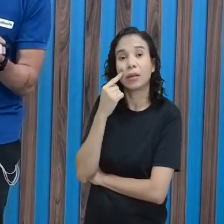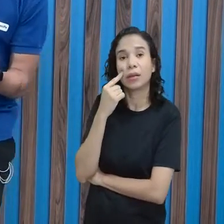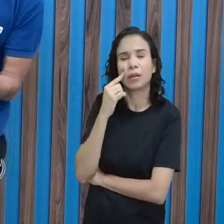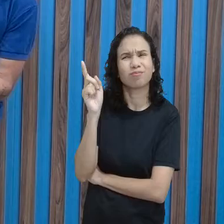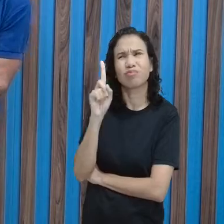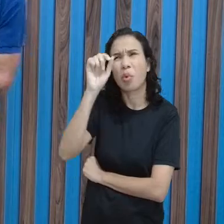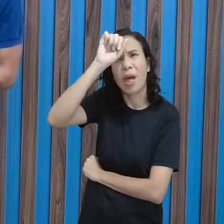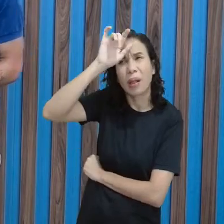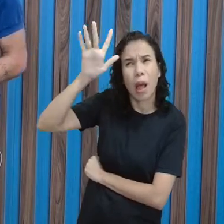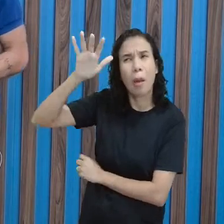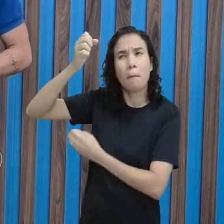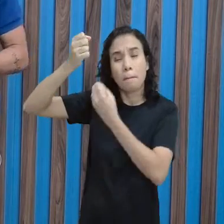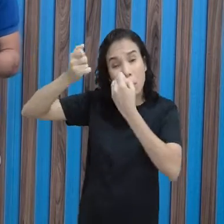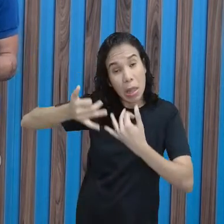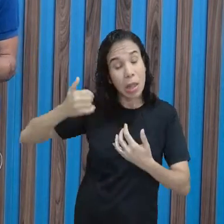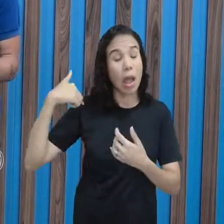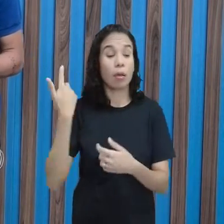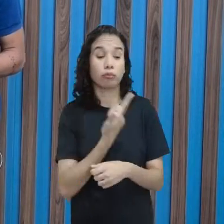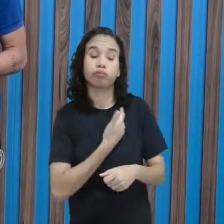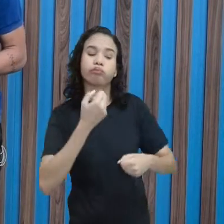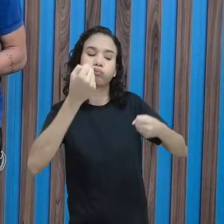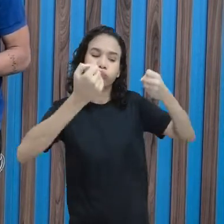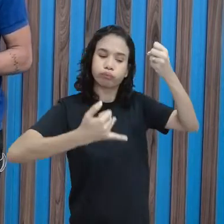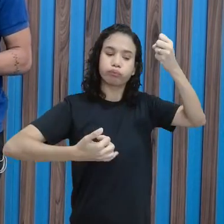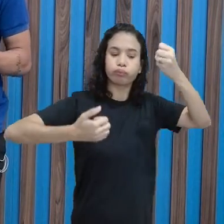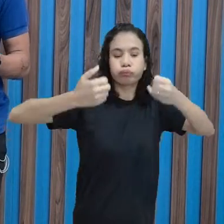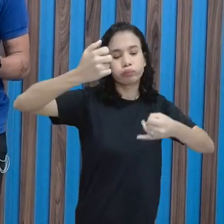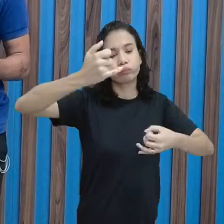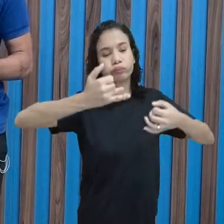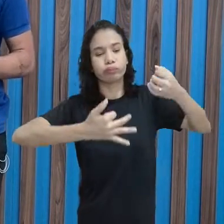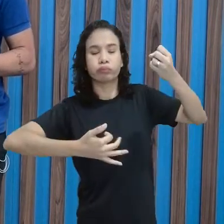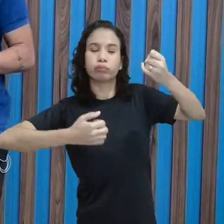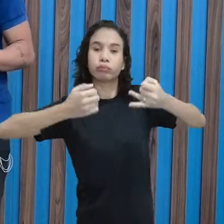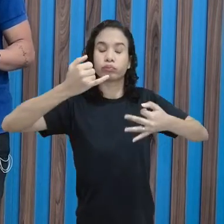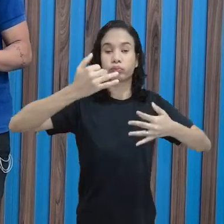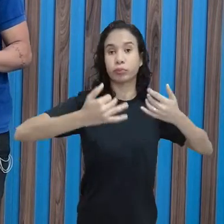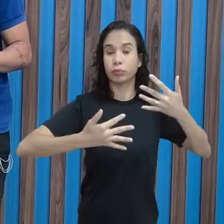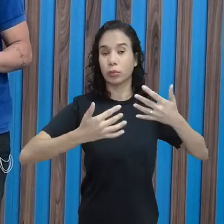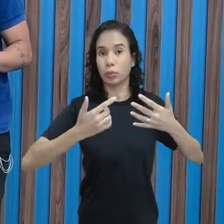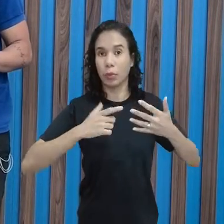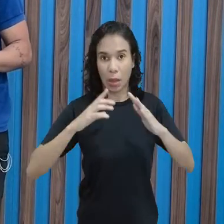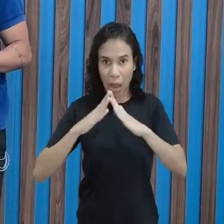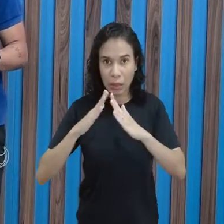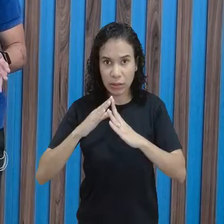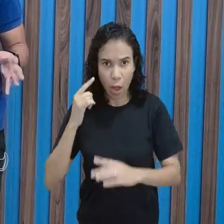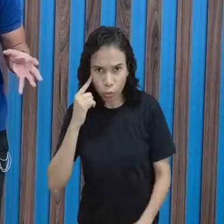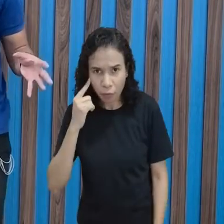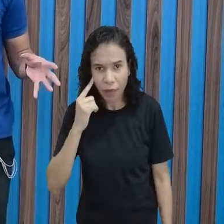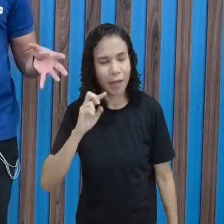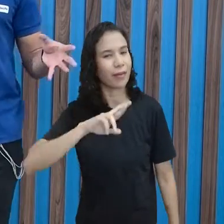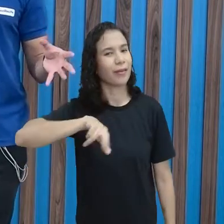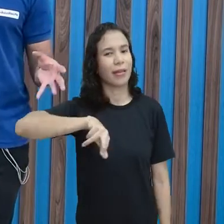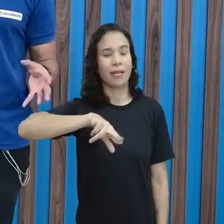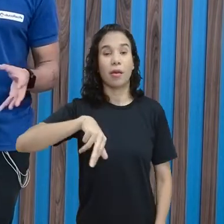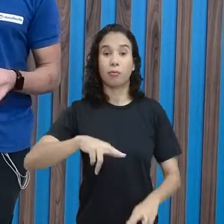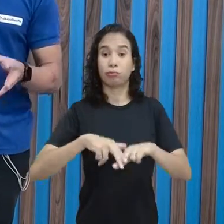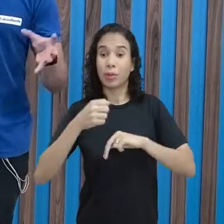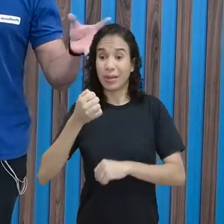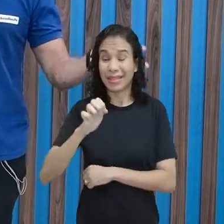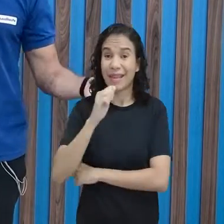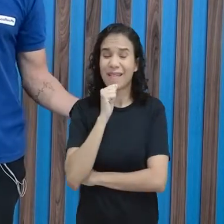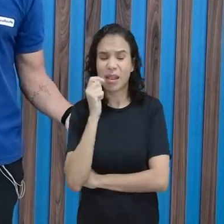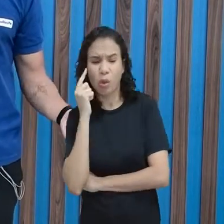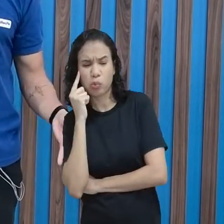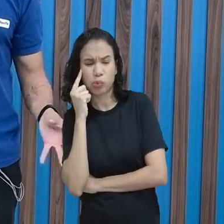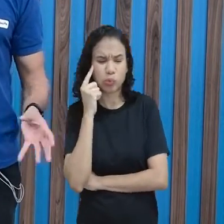Não ficou muito claro. Vamos lá. Tirar essa dúvida, para não levar dúvida para casa. E se tiver alguma dúvida que não